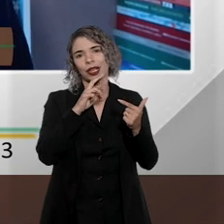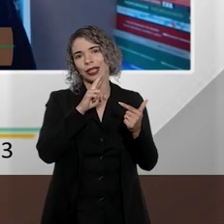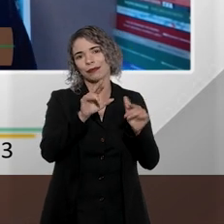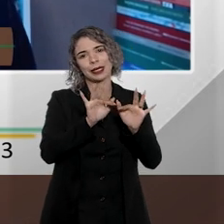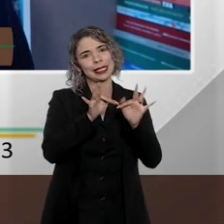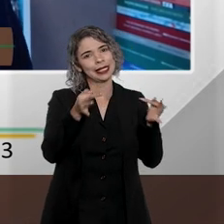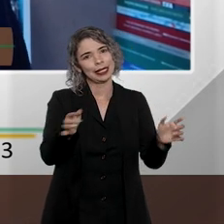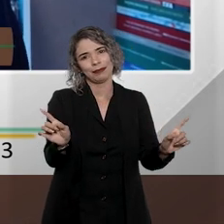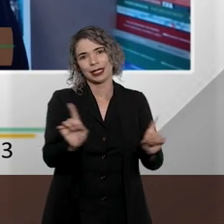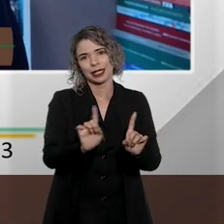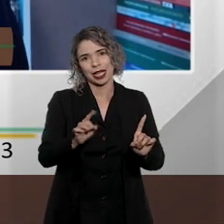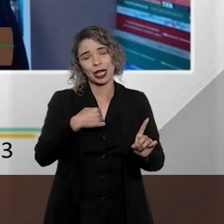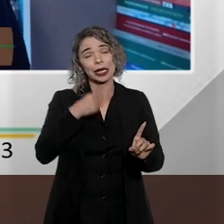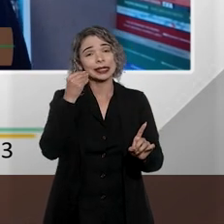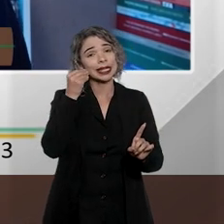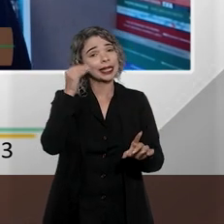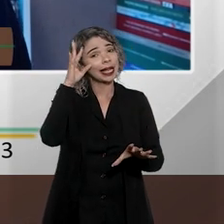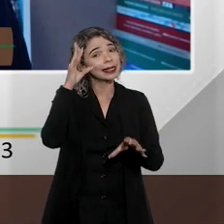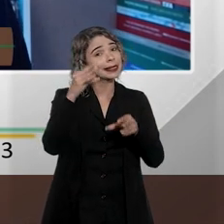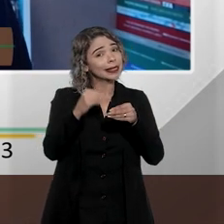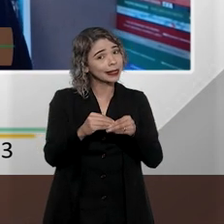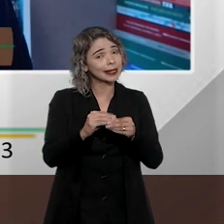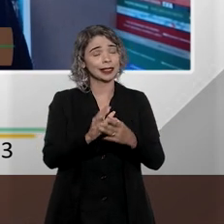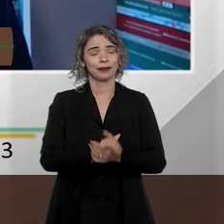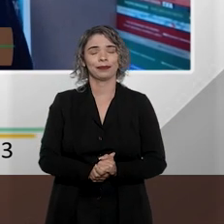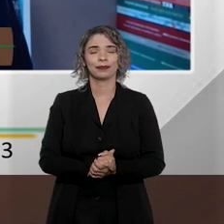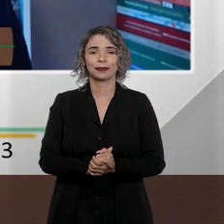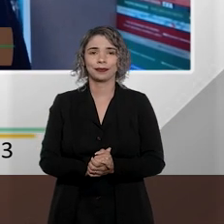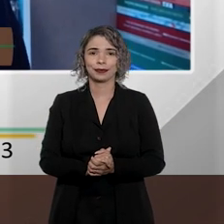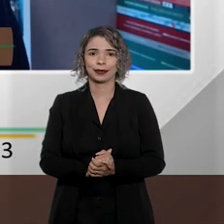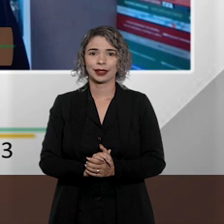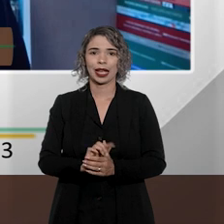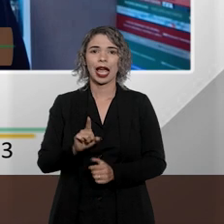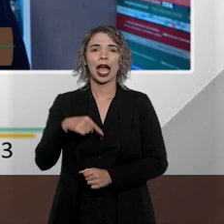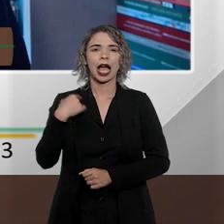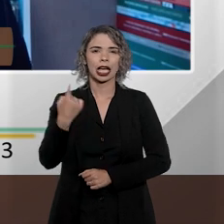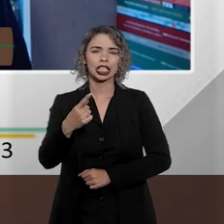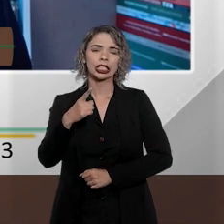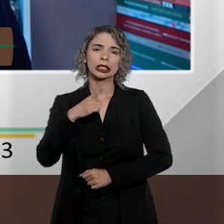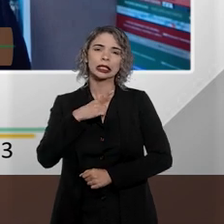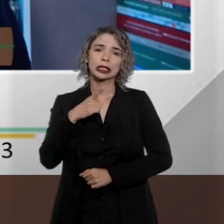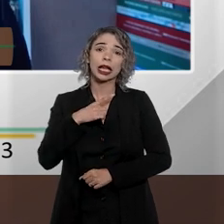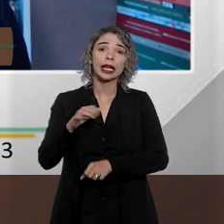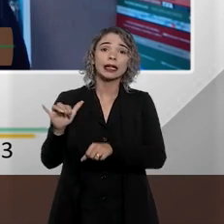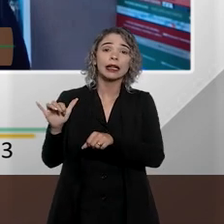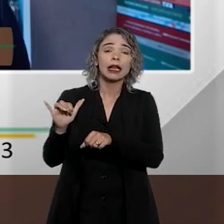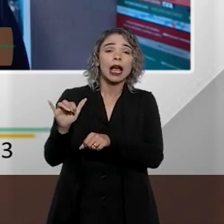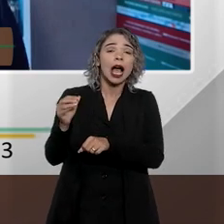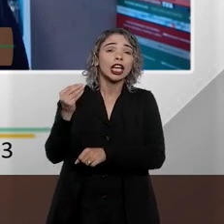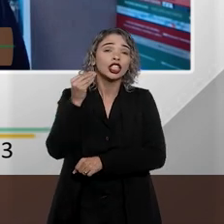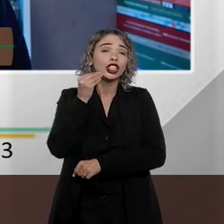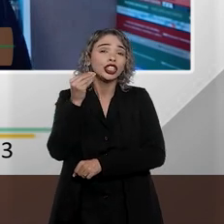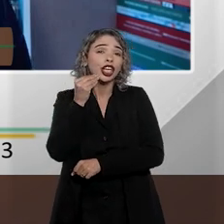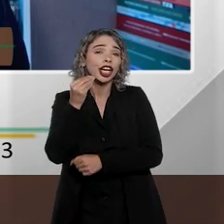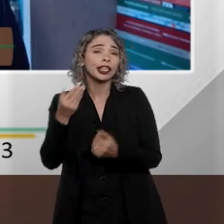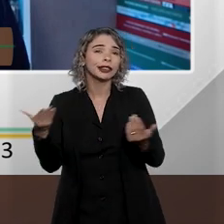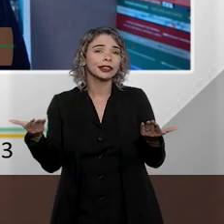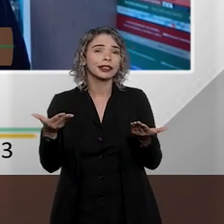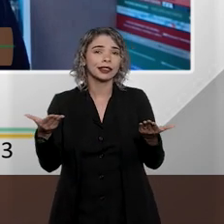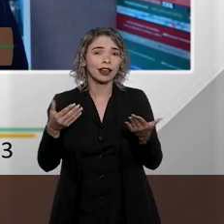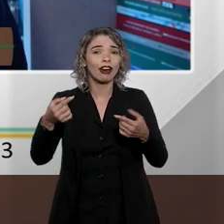e eu vou tentar sintetizar. Bem, eu acho que nós estamos tendo a possibilidade de